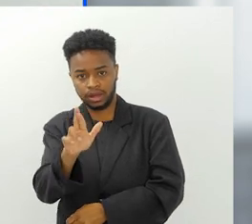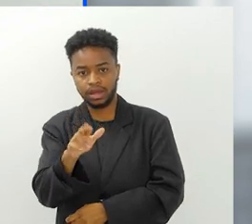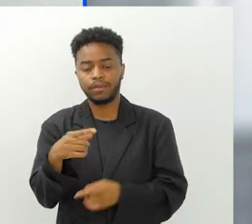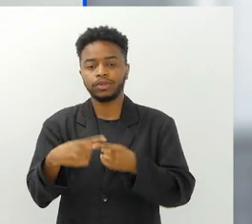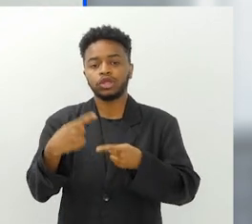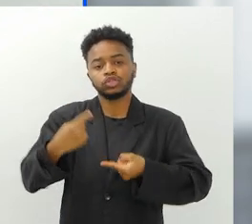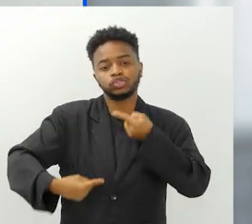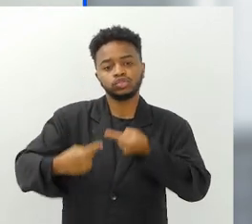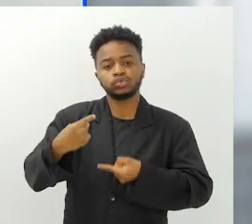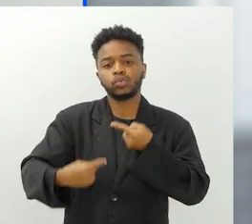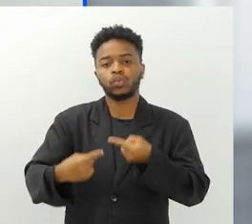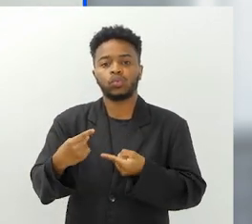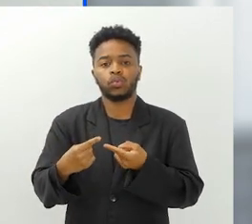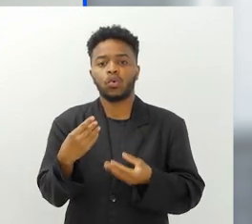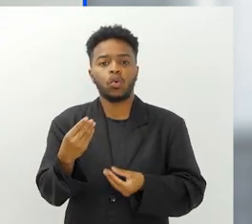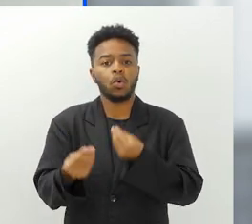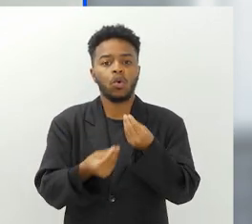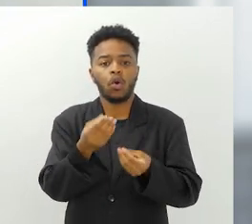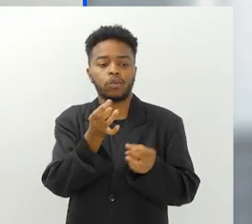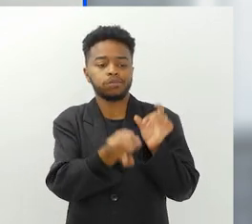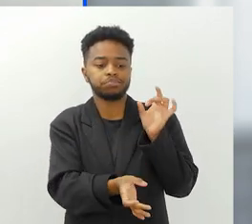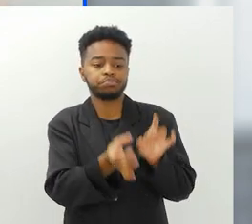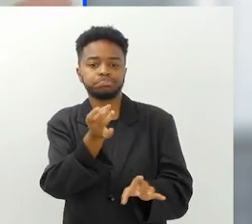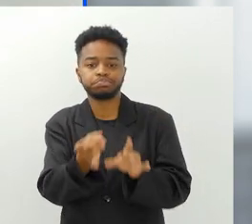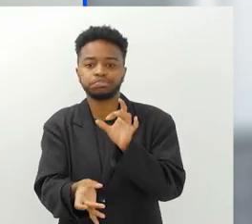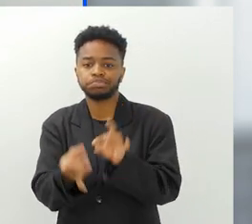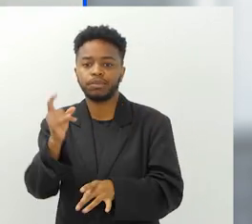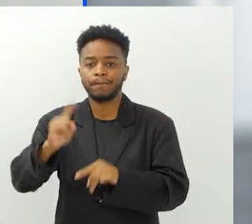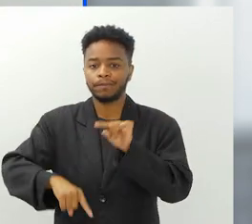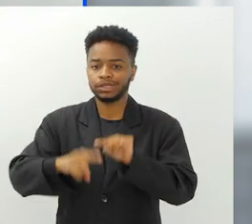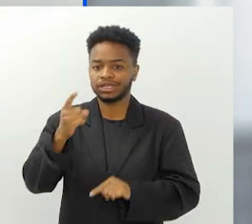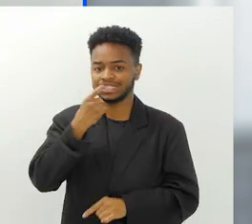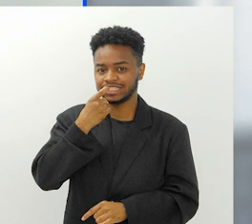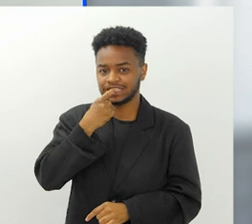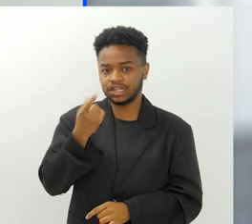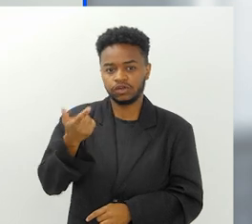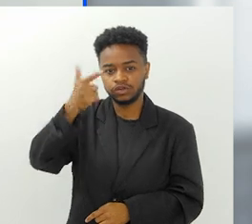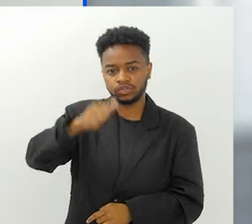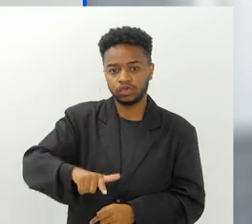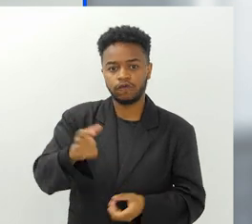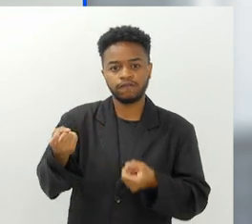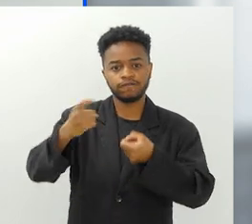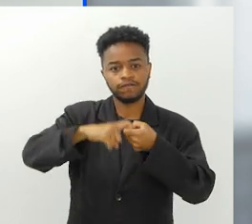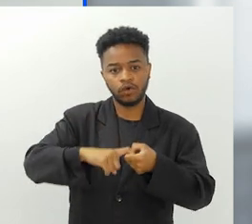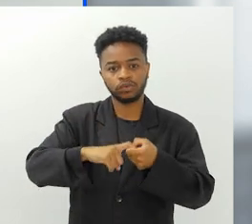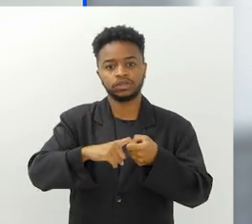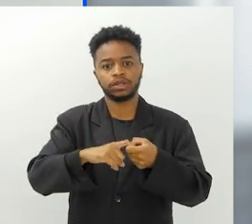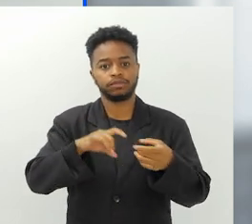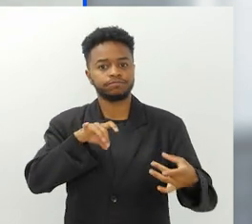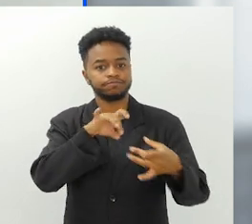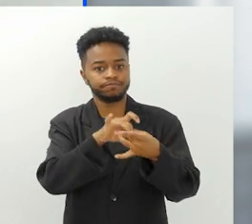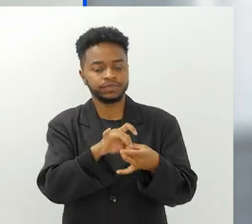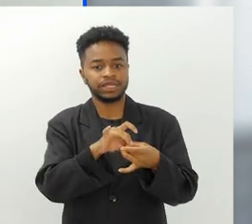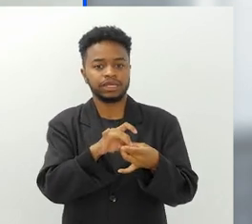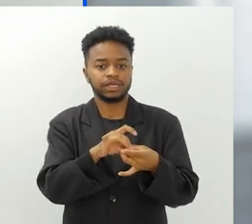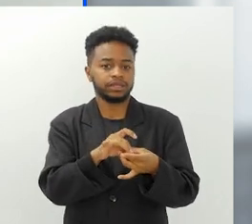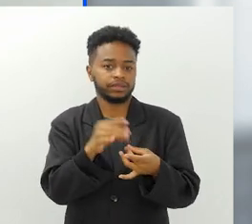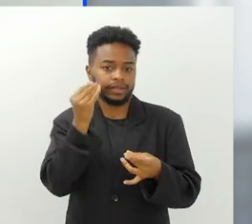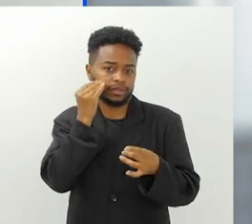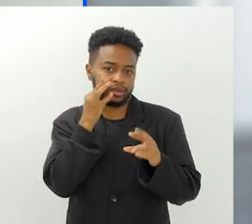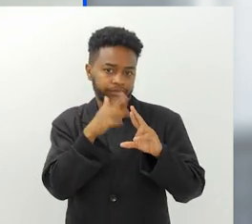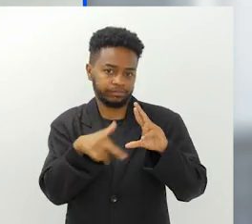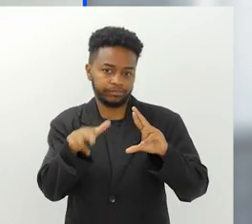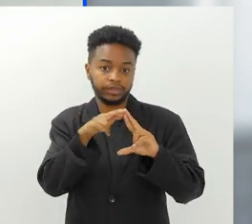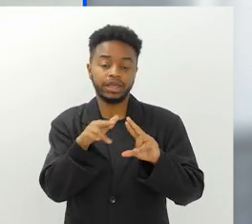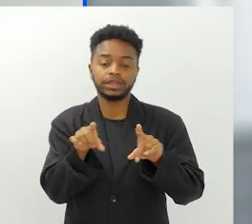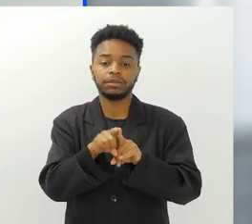que discute essa destinação, essa logística reversa e retorno desse plástico de volta pro sistema de uma maneira mais viável